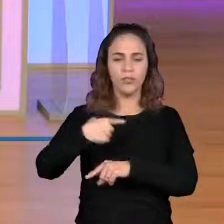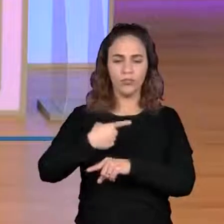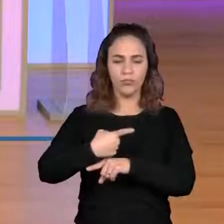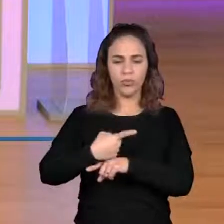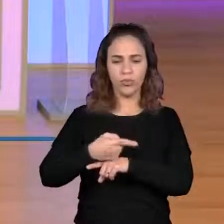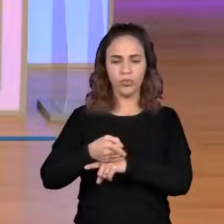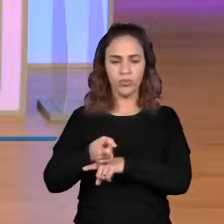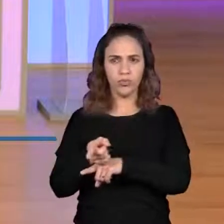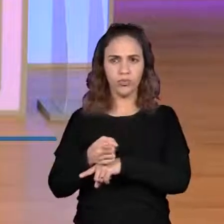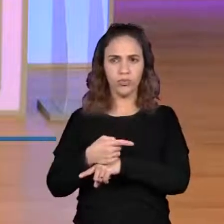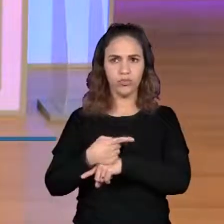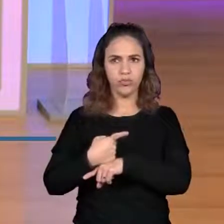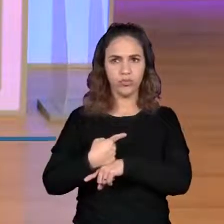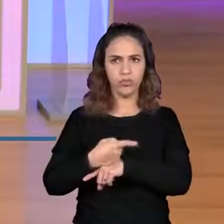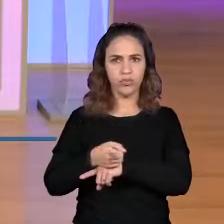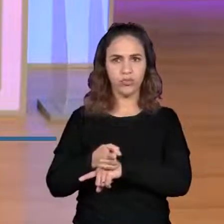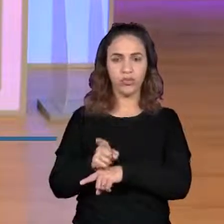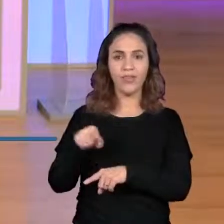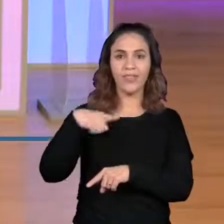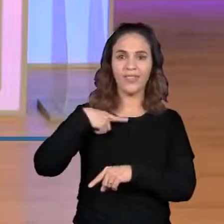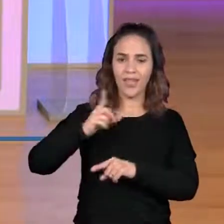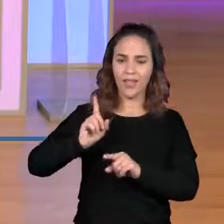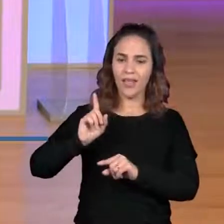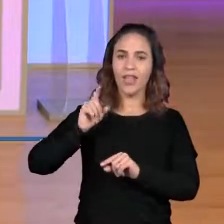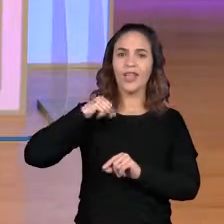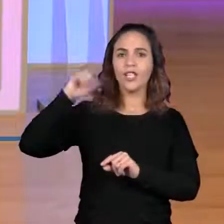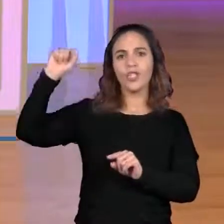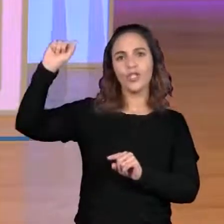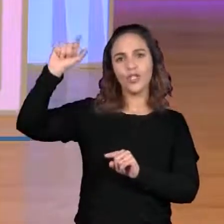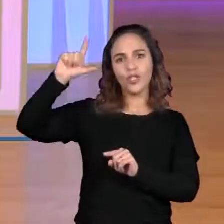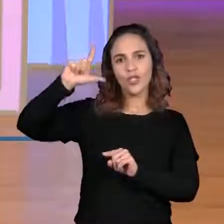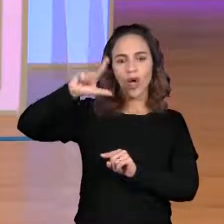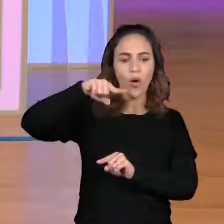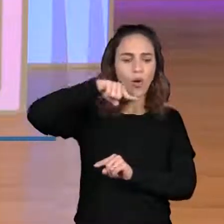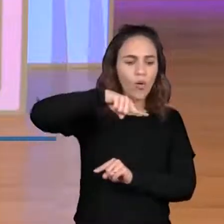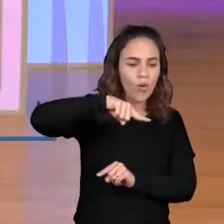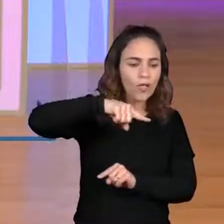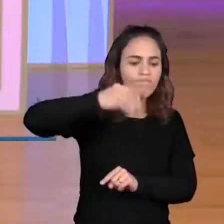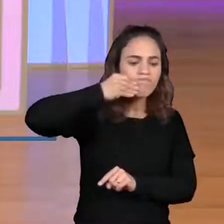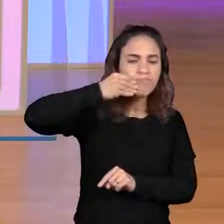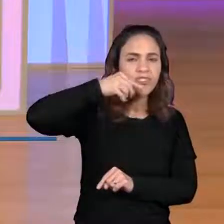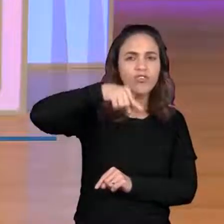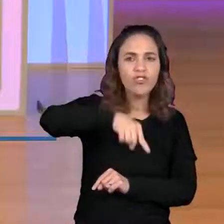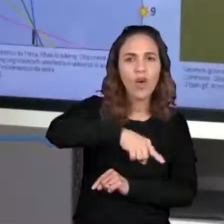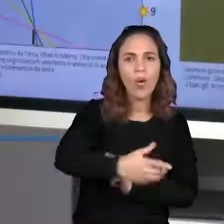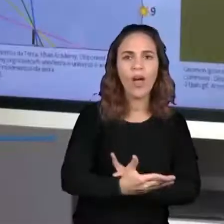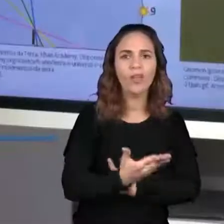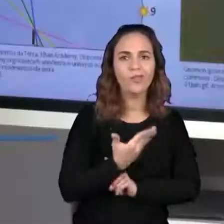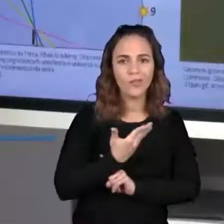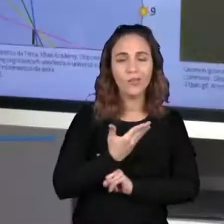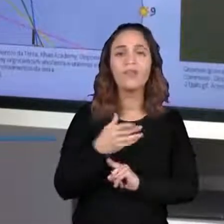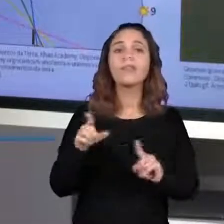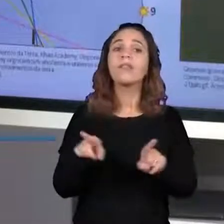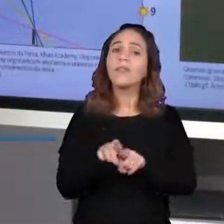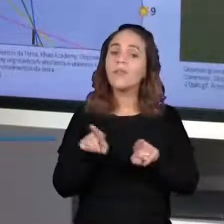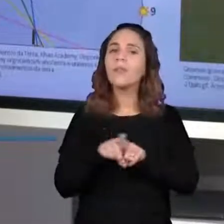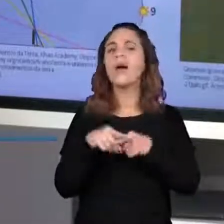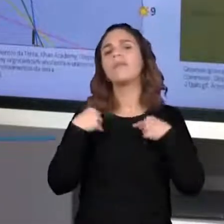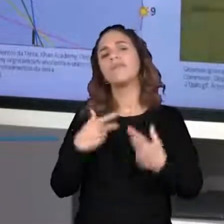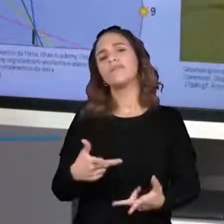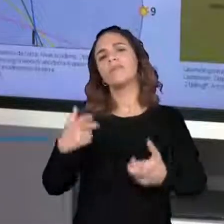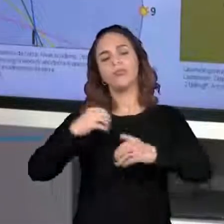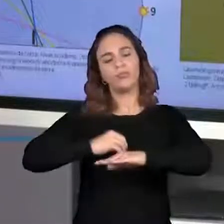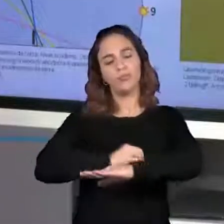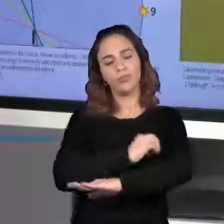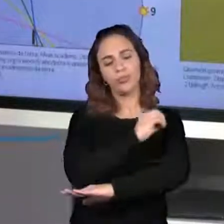e também os pontos cardeais, porque a gente se orienta a partir aí do movimento, né?